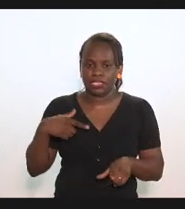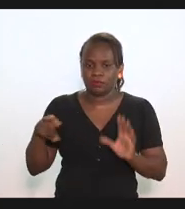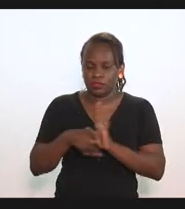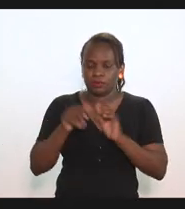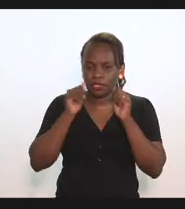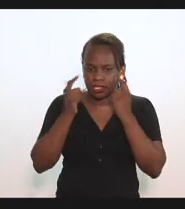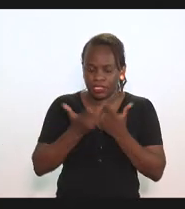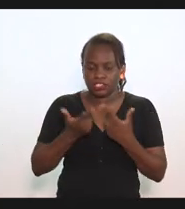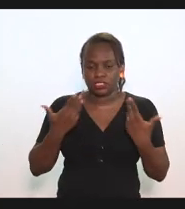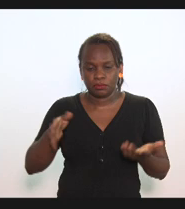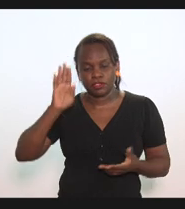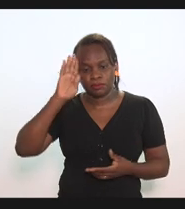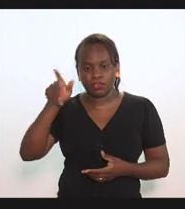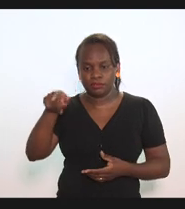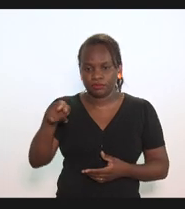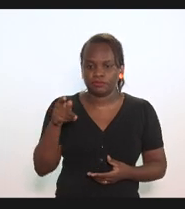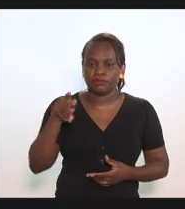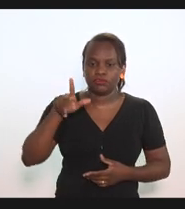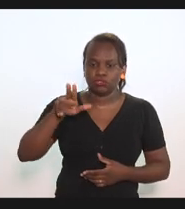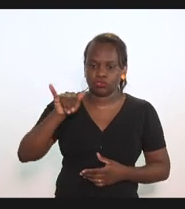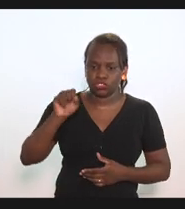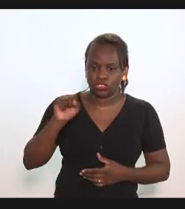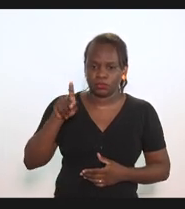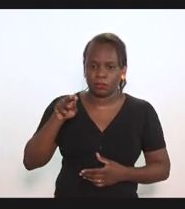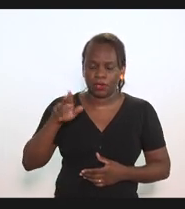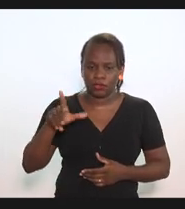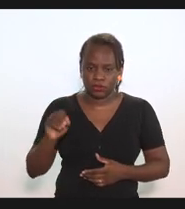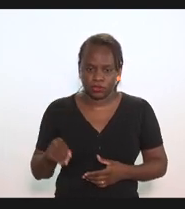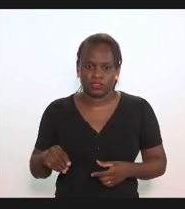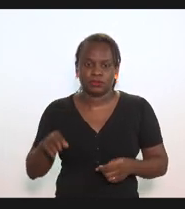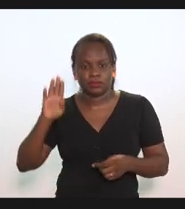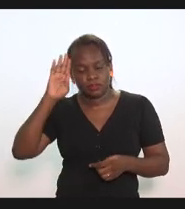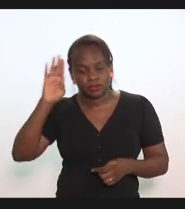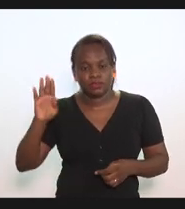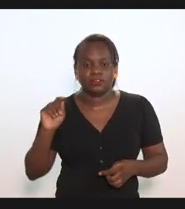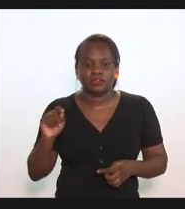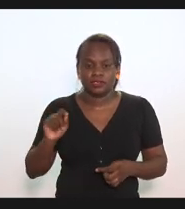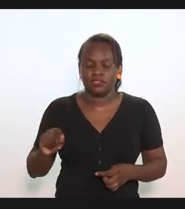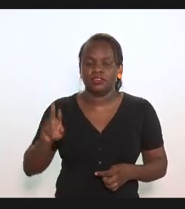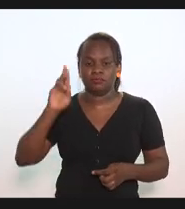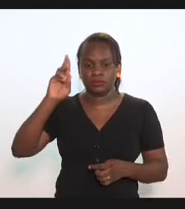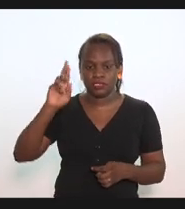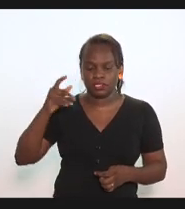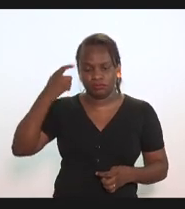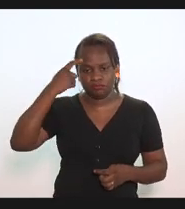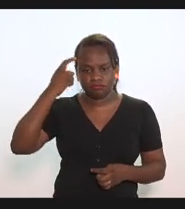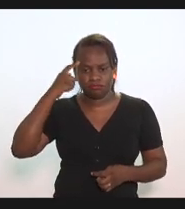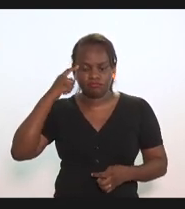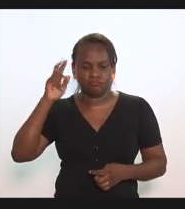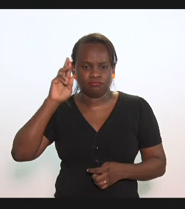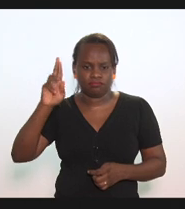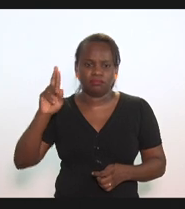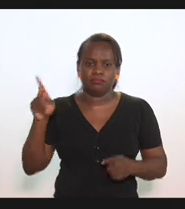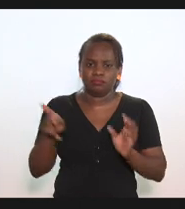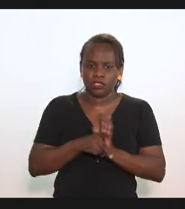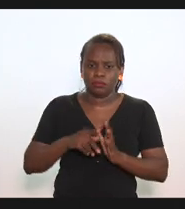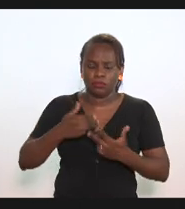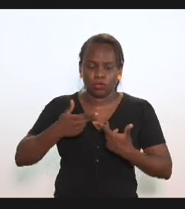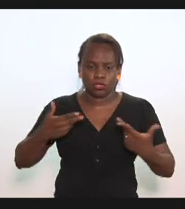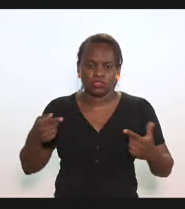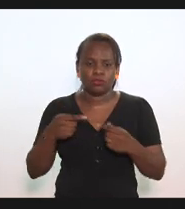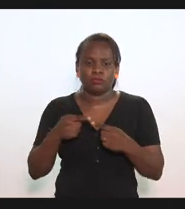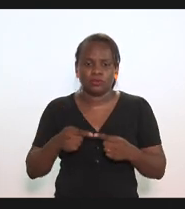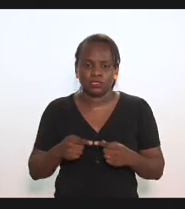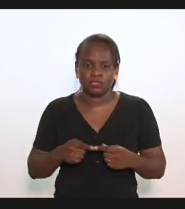parlamento mas em especial vossa excelência que acima de tudo é um grande tutor um grande mentor sobretudo dos aspectos relacionados